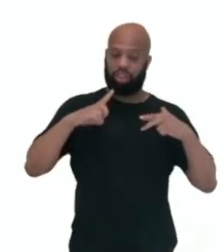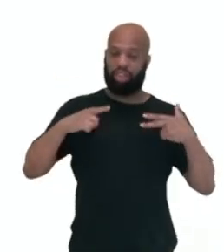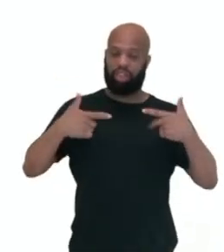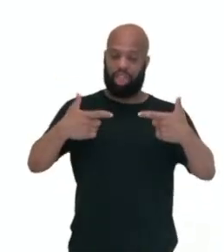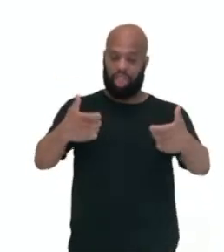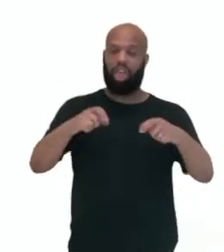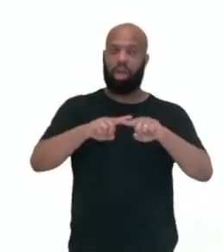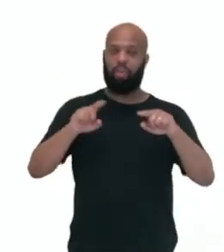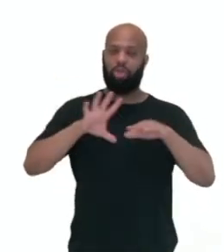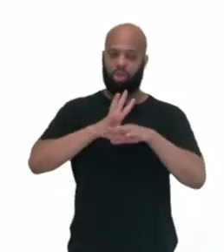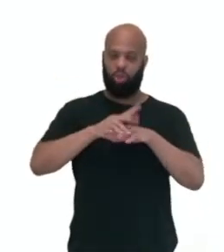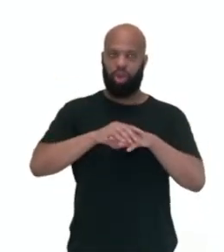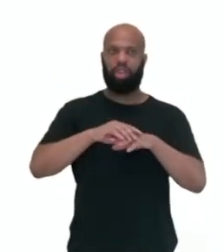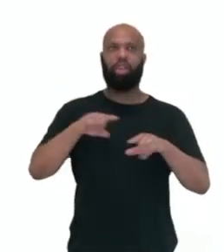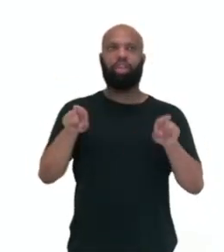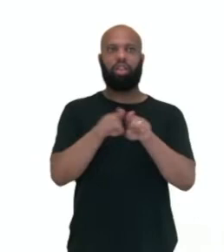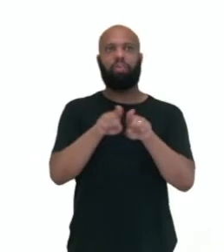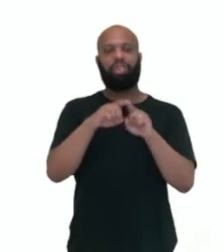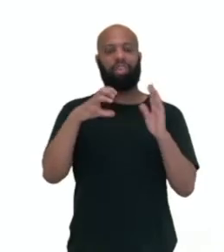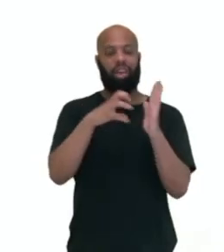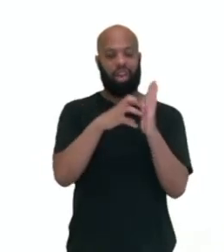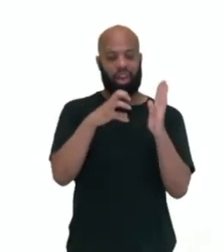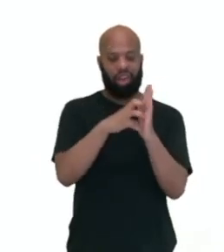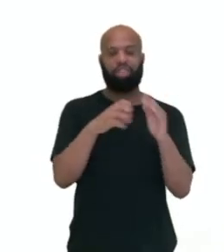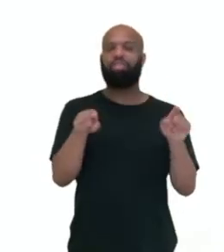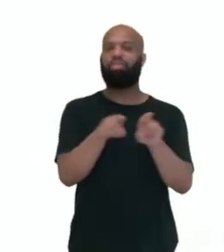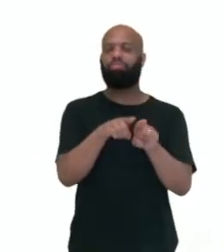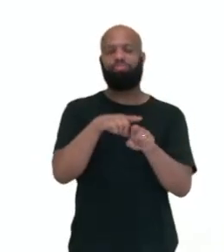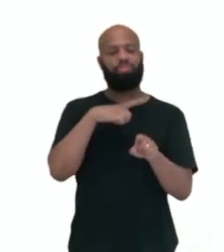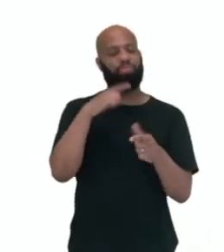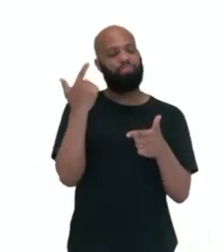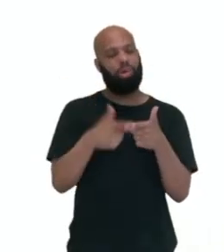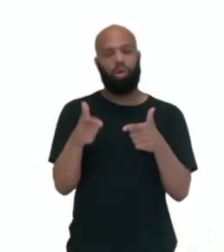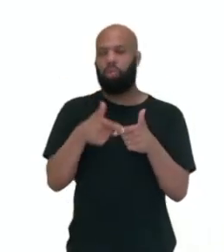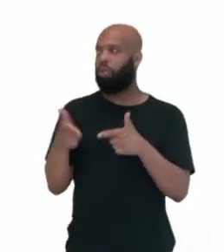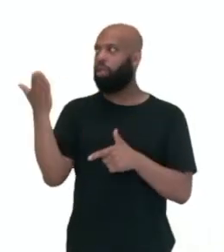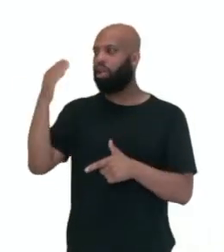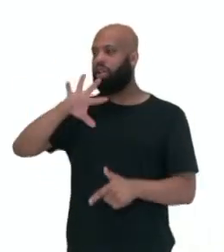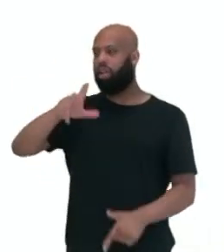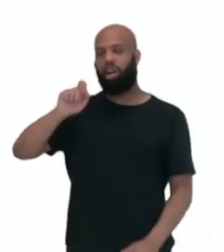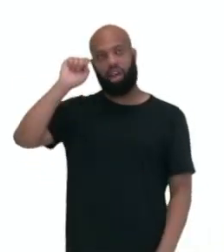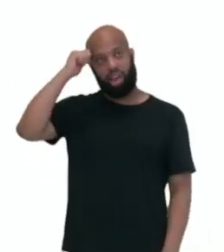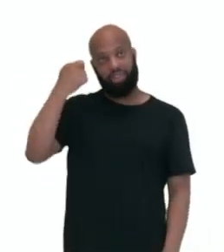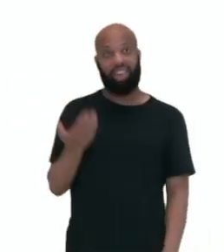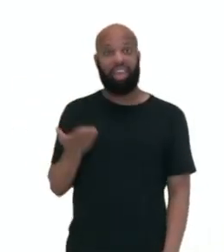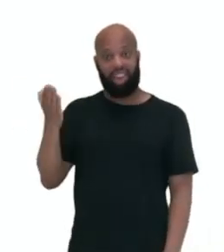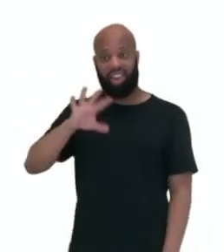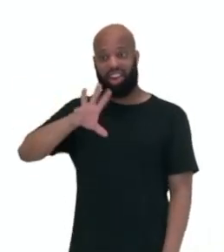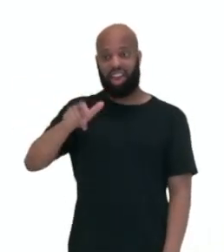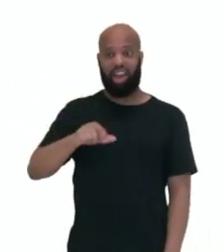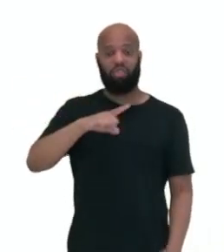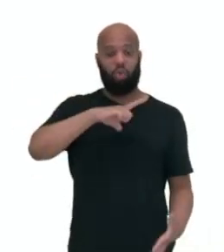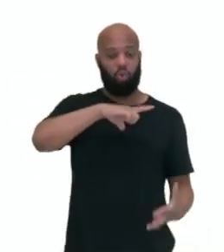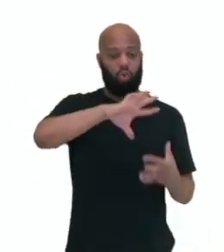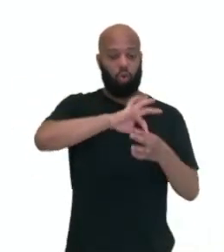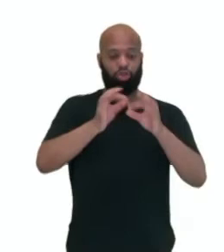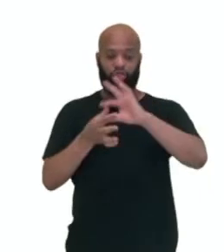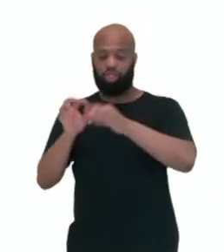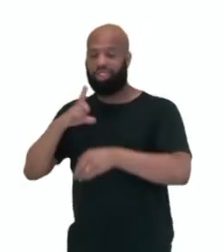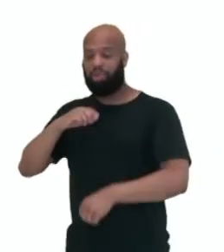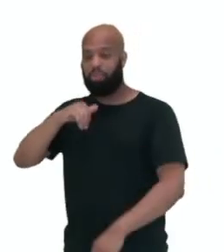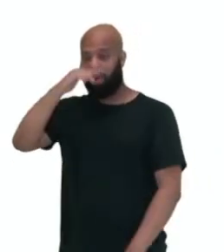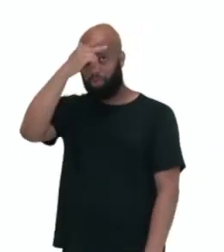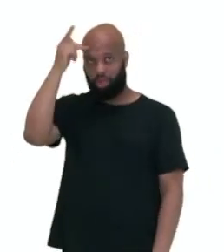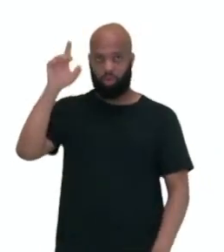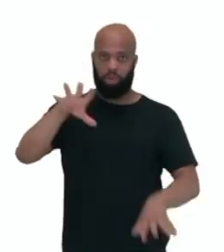grande quantidade. A AIDS é outra delas, né? Que a África é o continente mais contaminado aí, as pessoas mais contaminadas